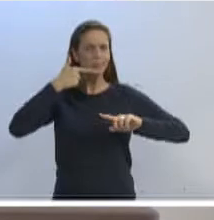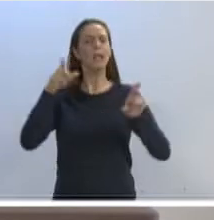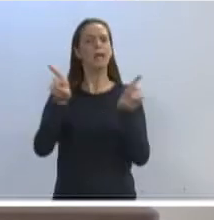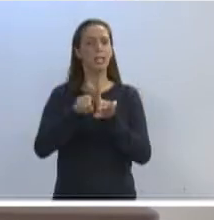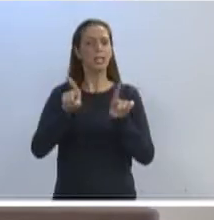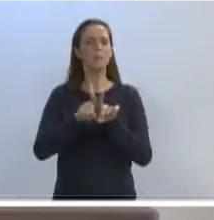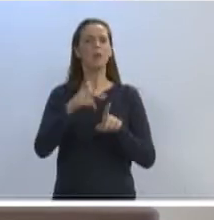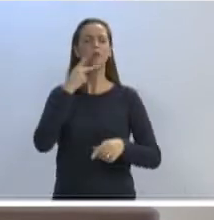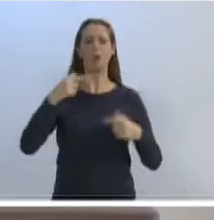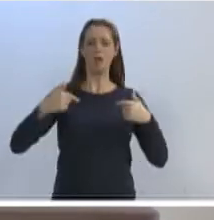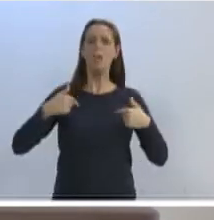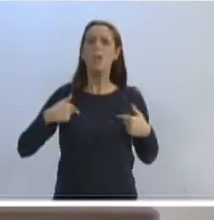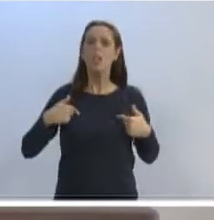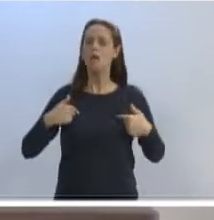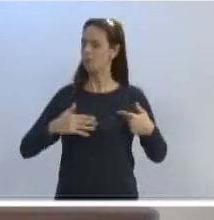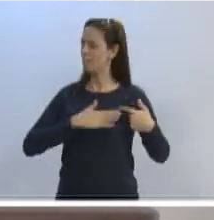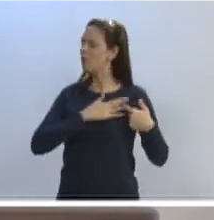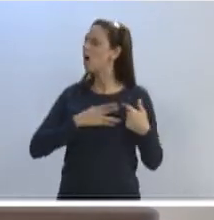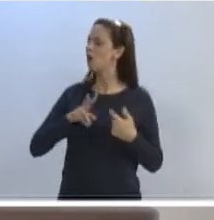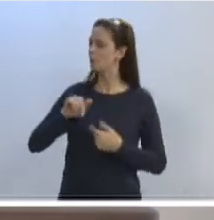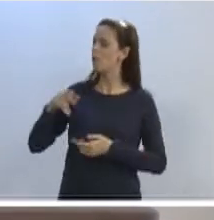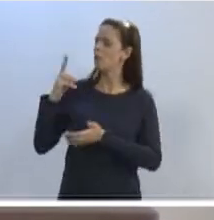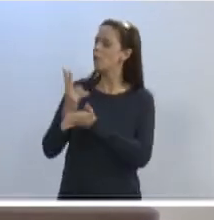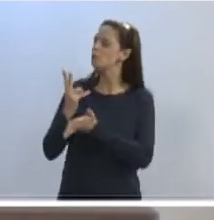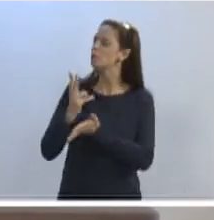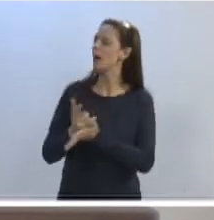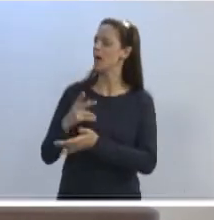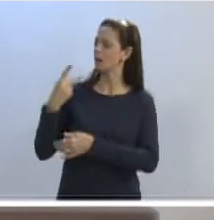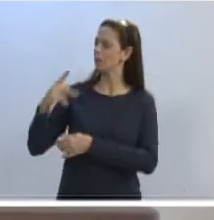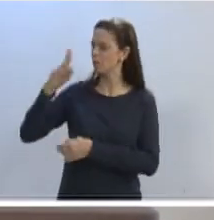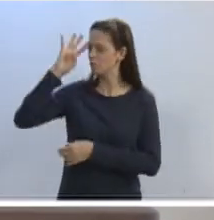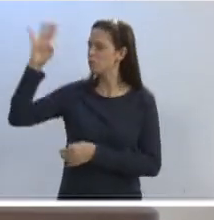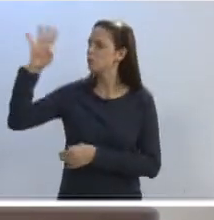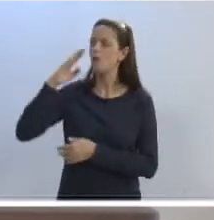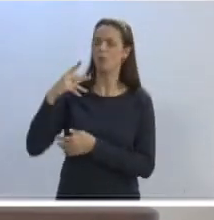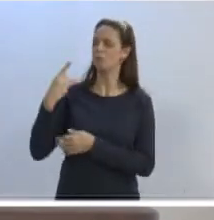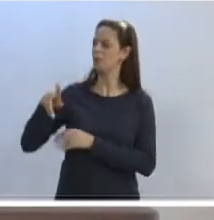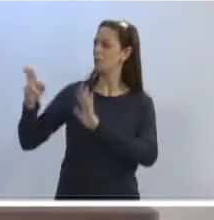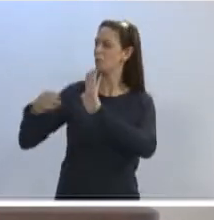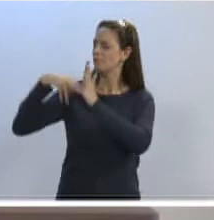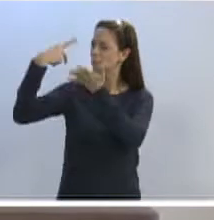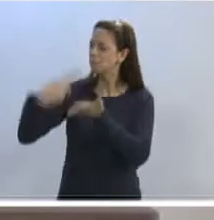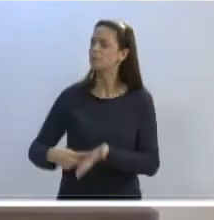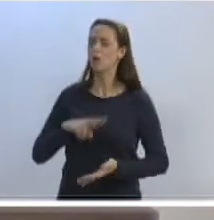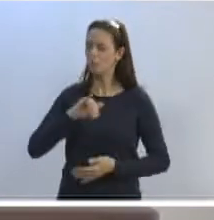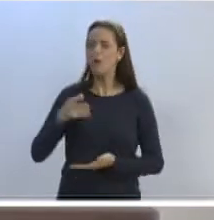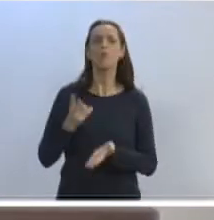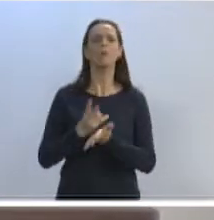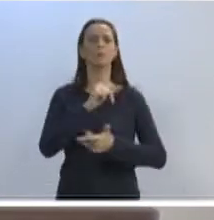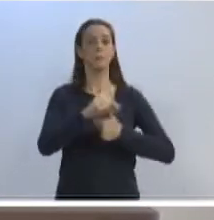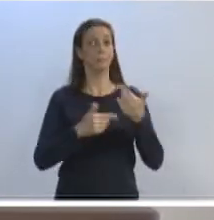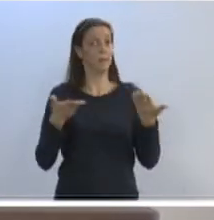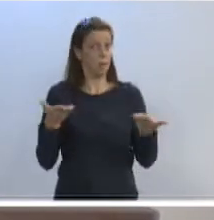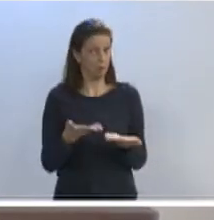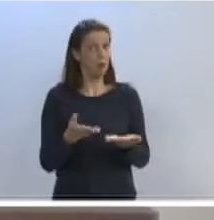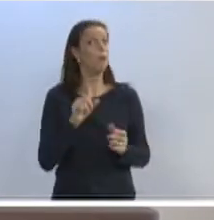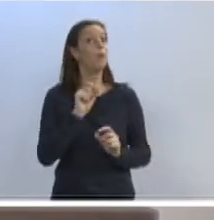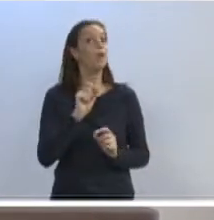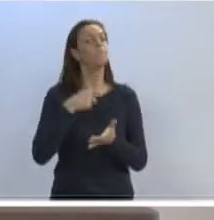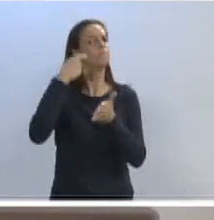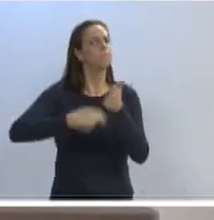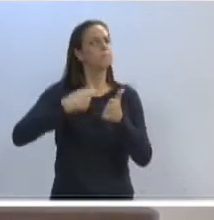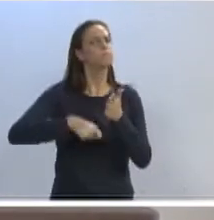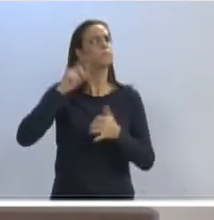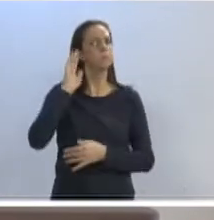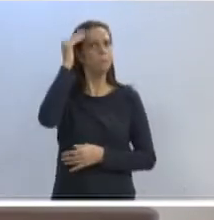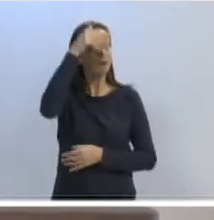eu serei a continuidade, Napoleão, eu darei continuidade aos seus sonhos, às suas promessas, aos seus compromissos assumidos. Então, agora, nós vamos cobrar do Mário que ele dê continuidade